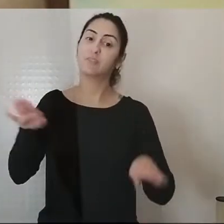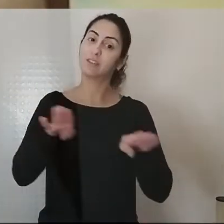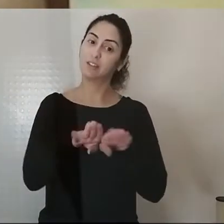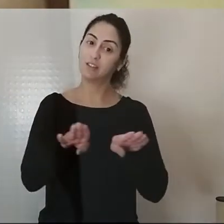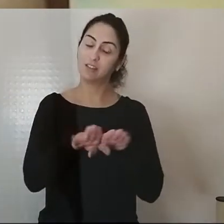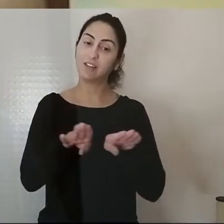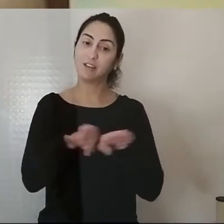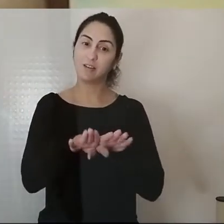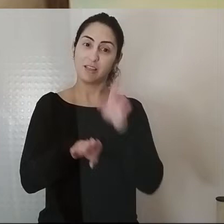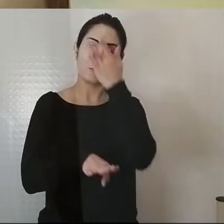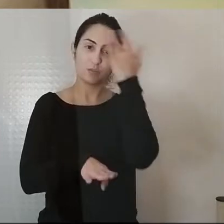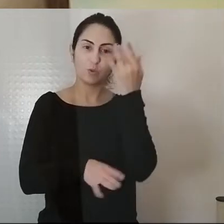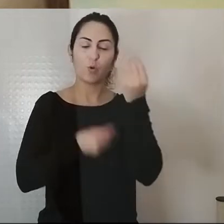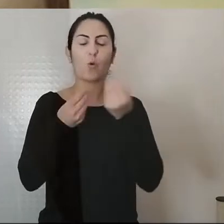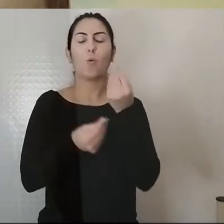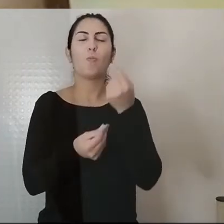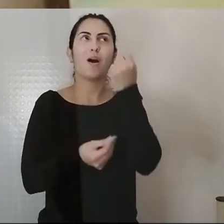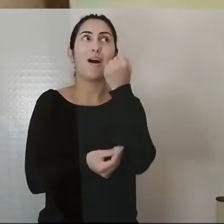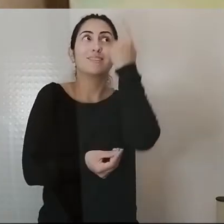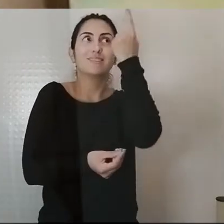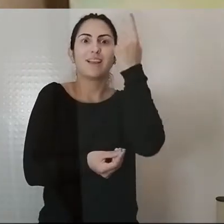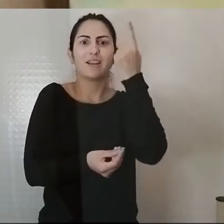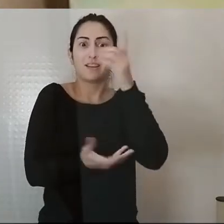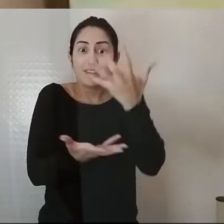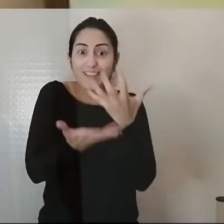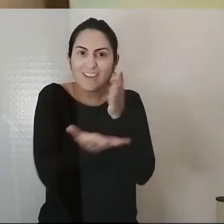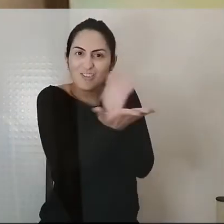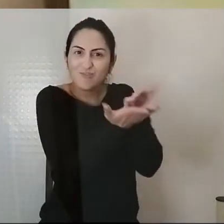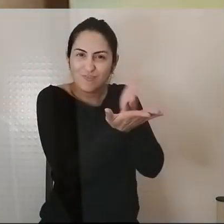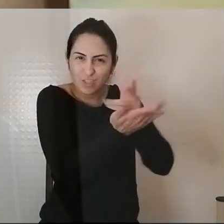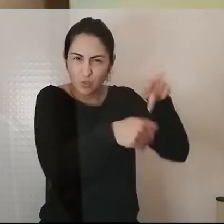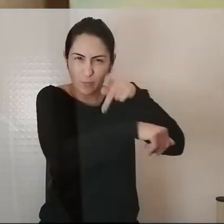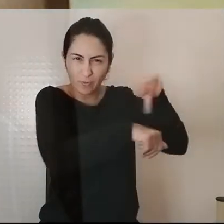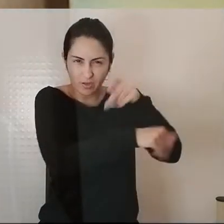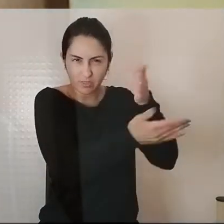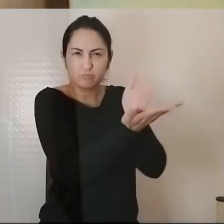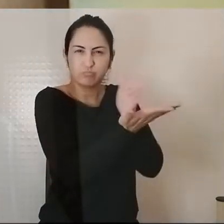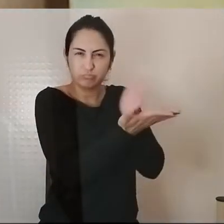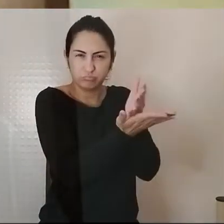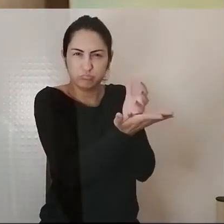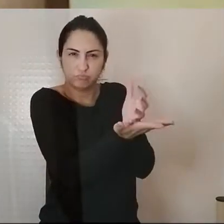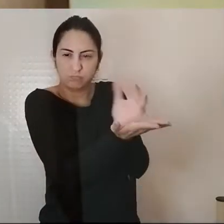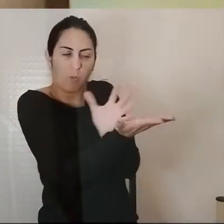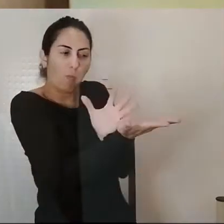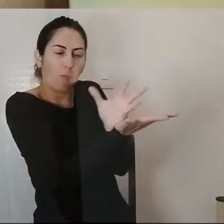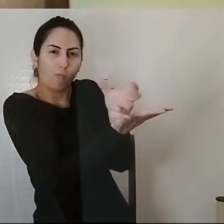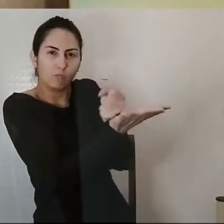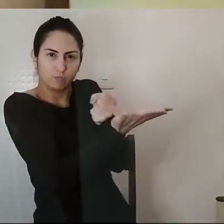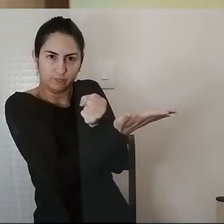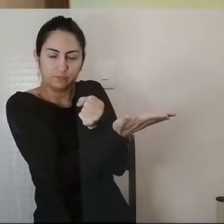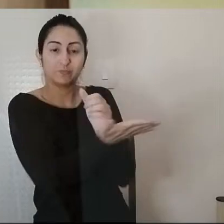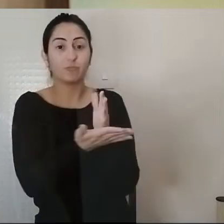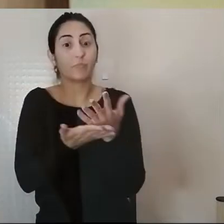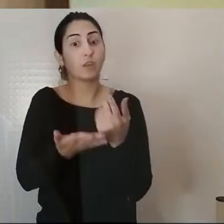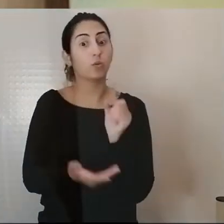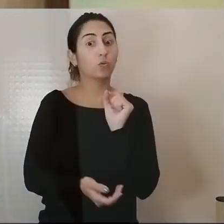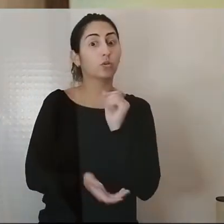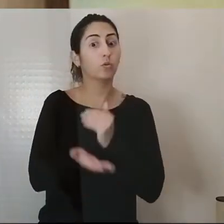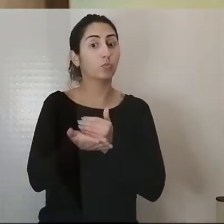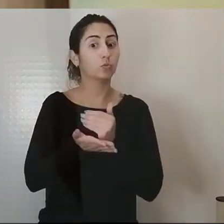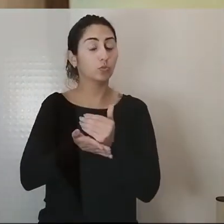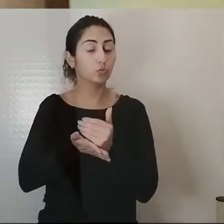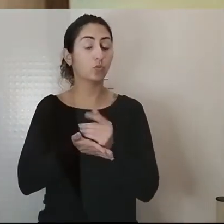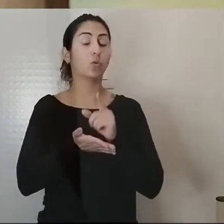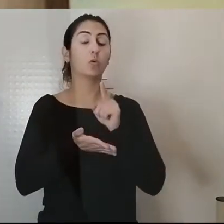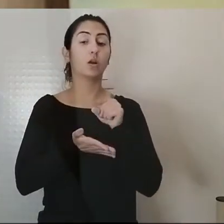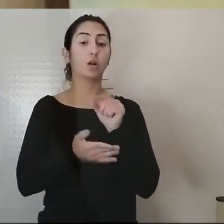portanto, e a ideia de dividir o país. Então, o Moria Genou chama a